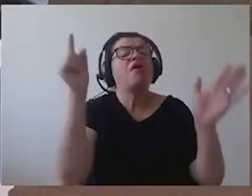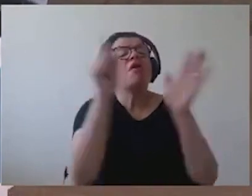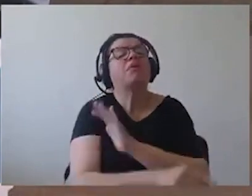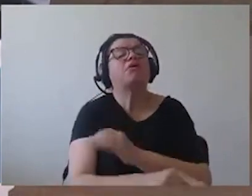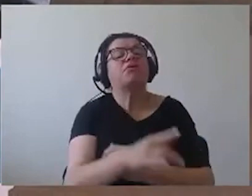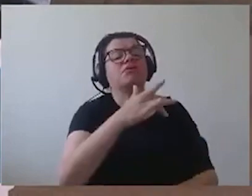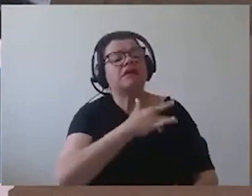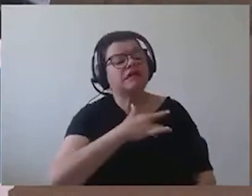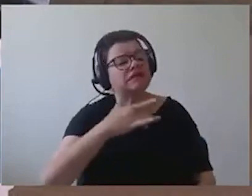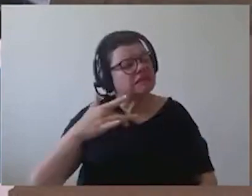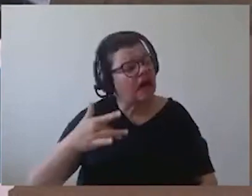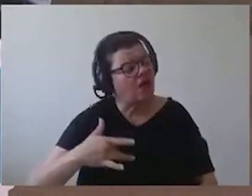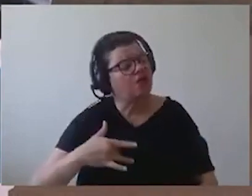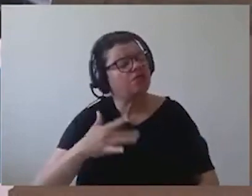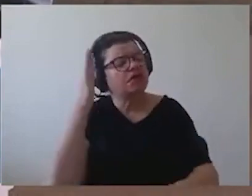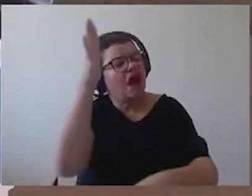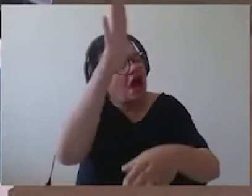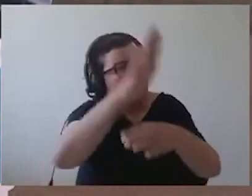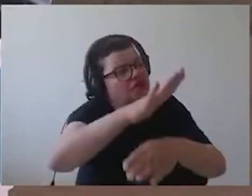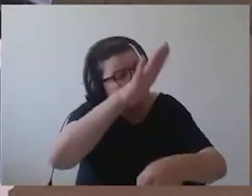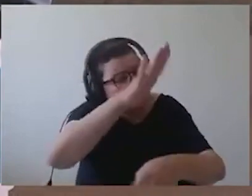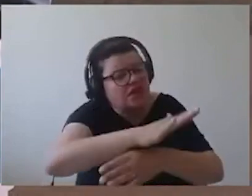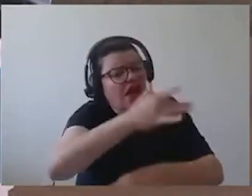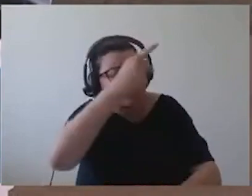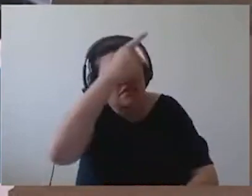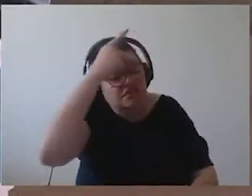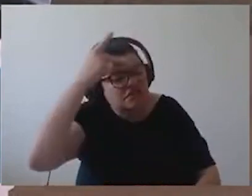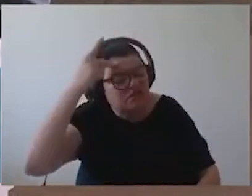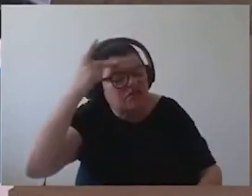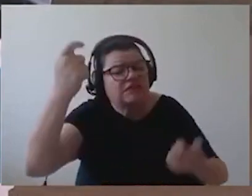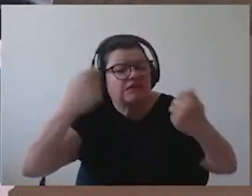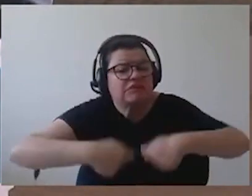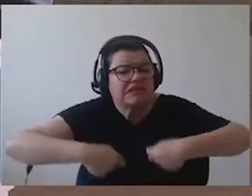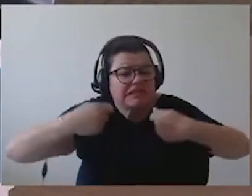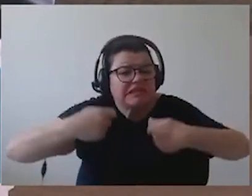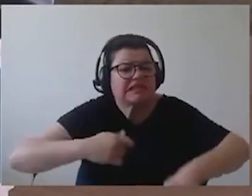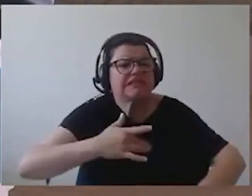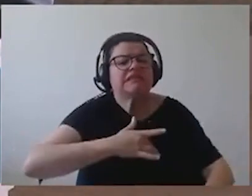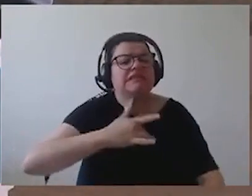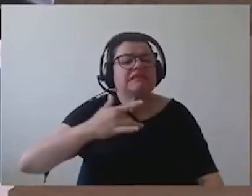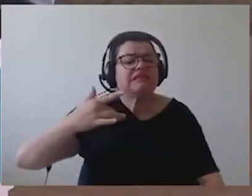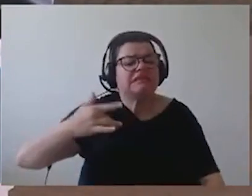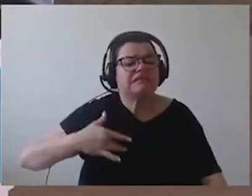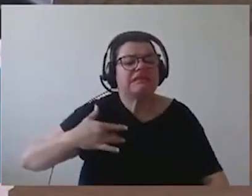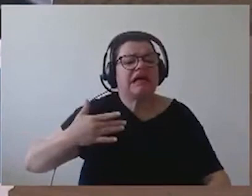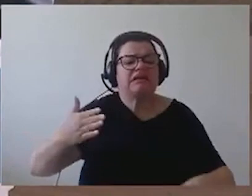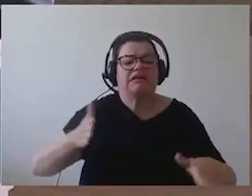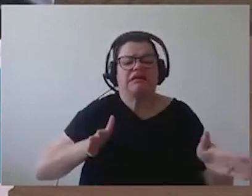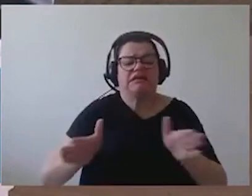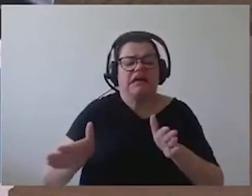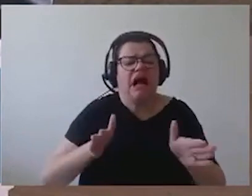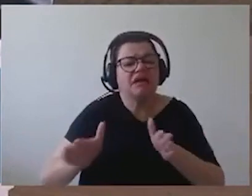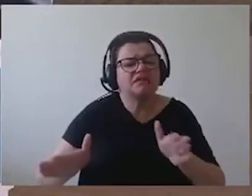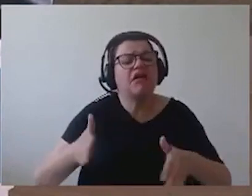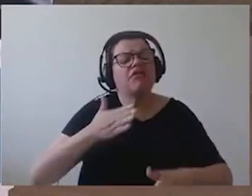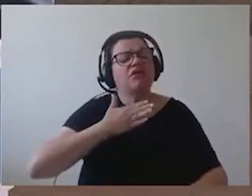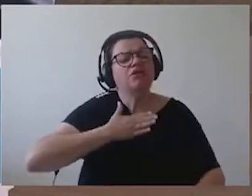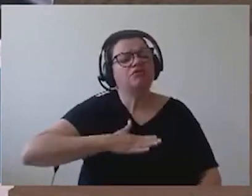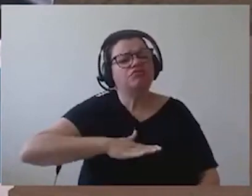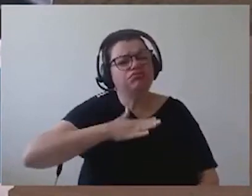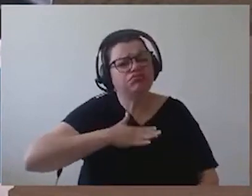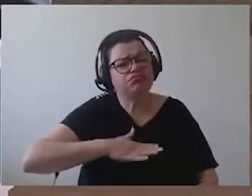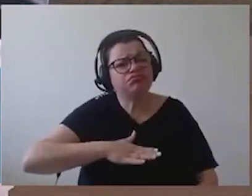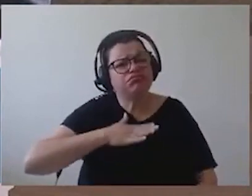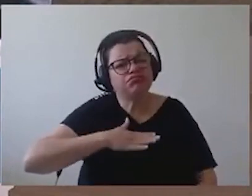precisando de um acesso mais tranquilo ao sistema de saúde, não vale